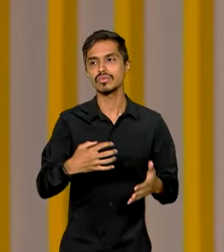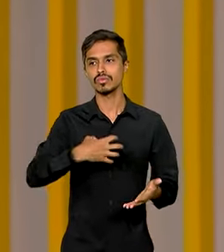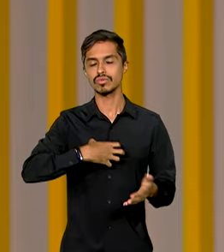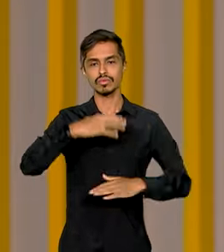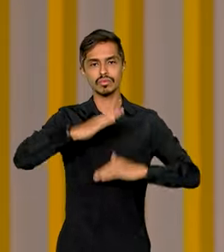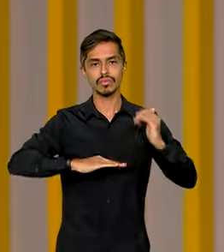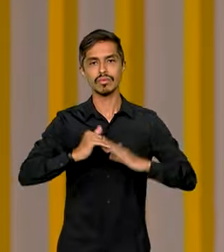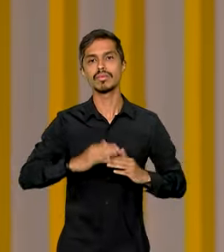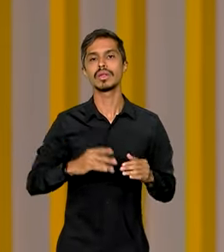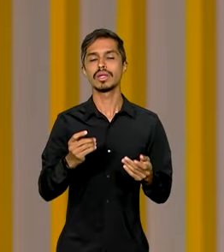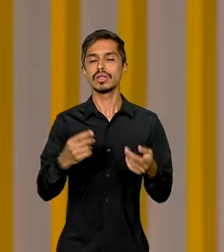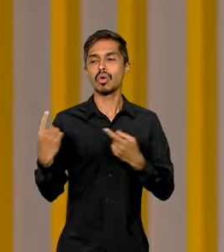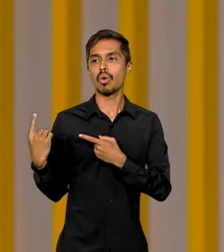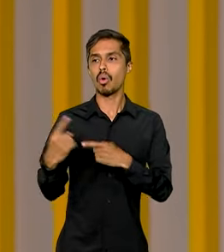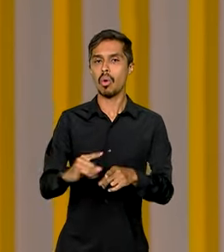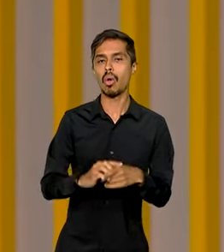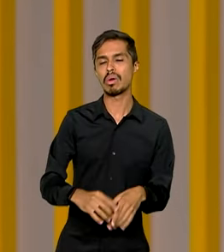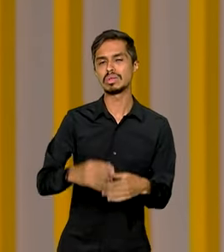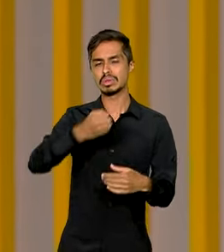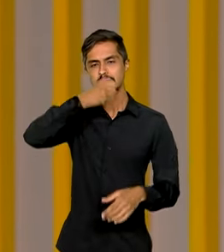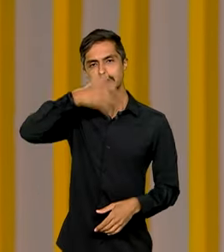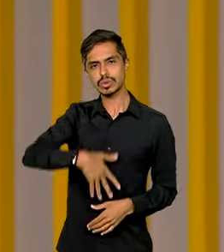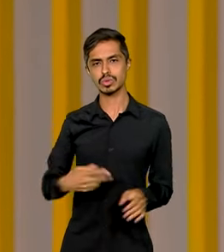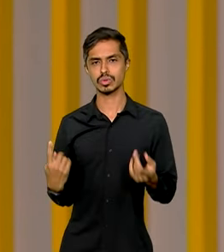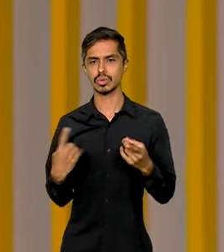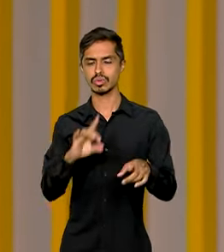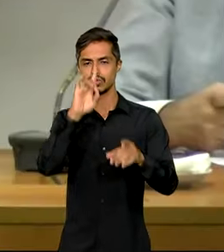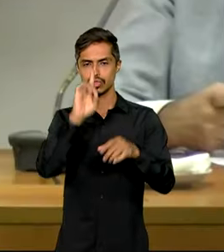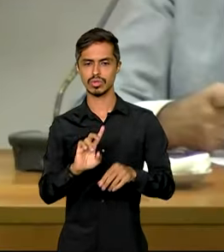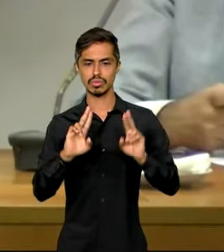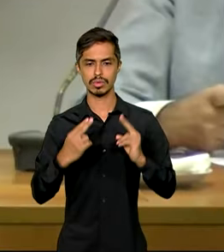luta contra práticas abusivas aos direitos humanos.